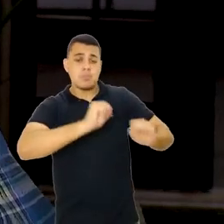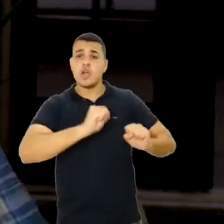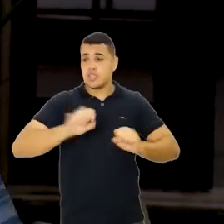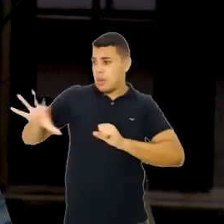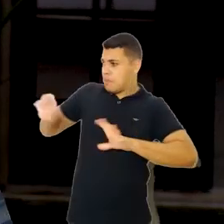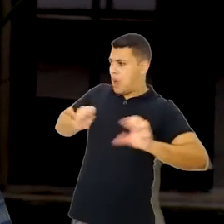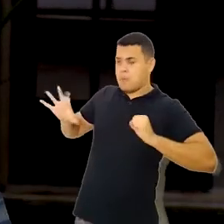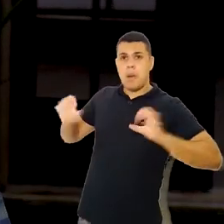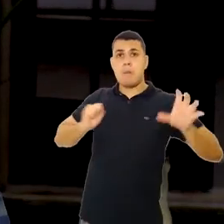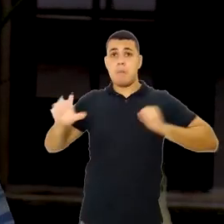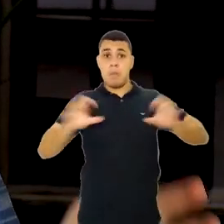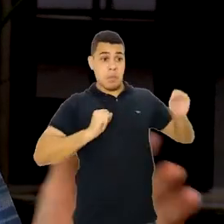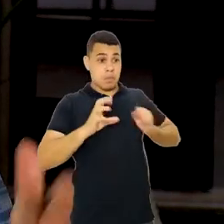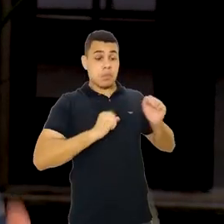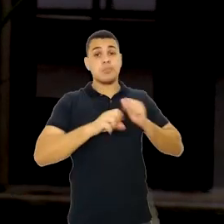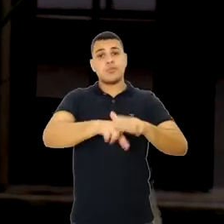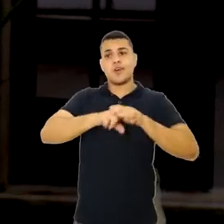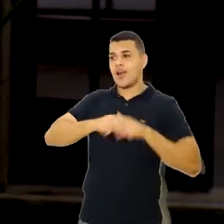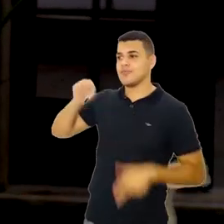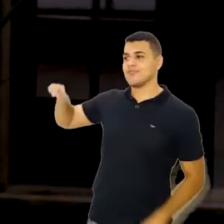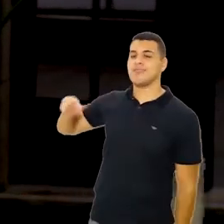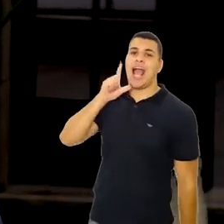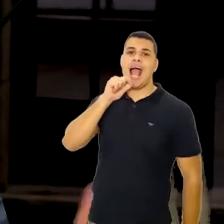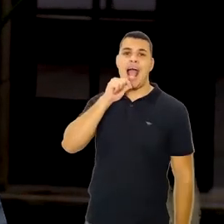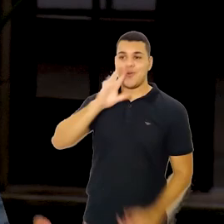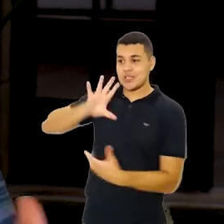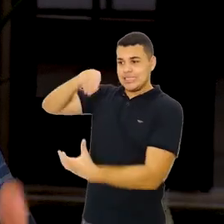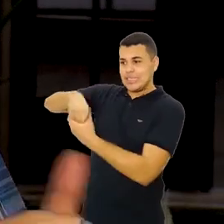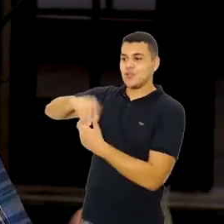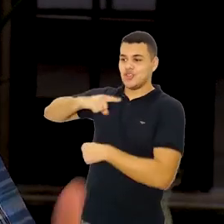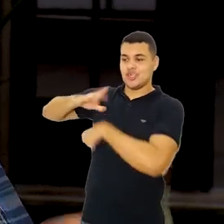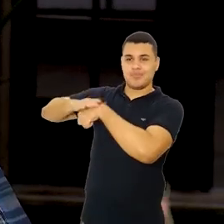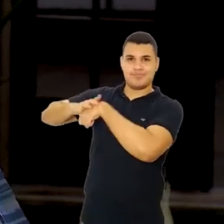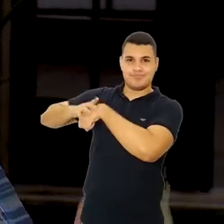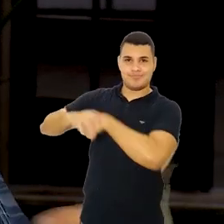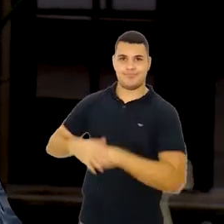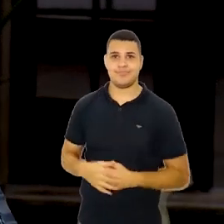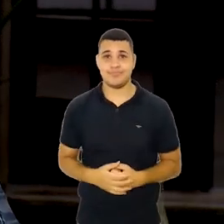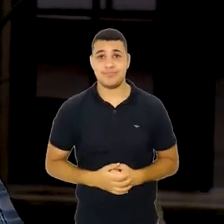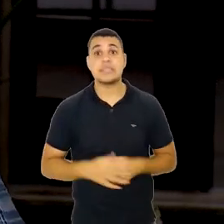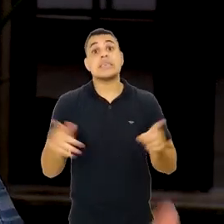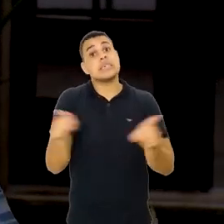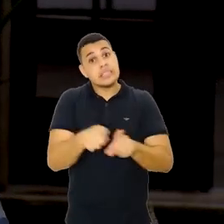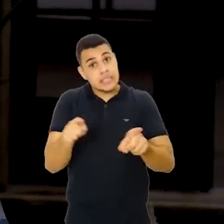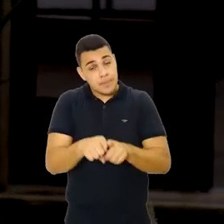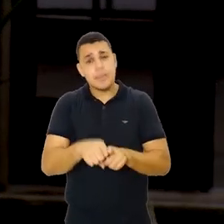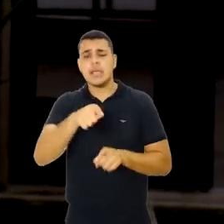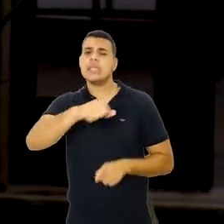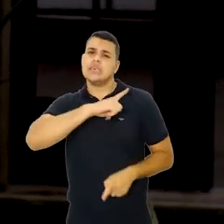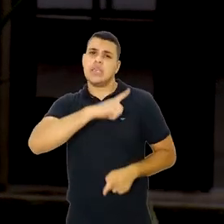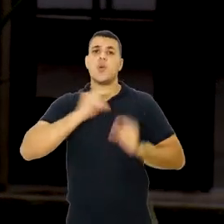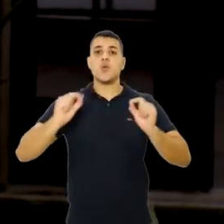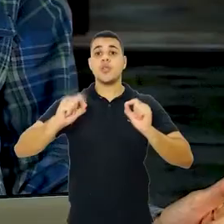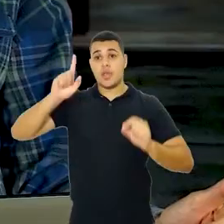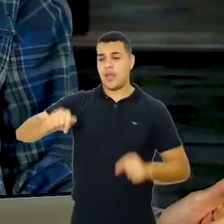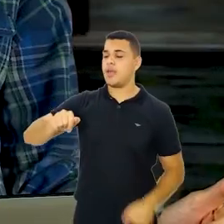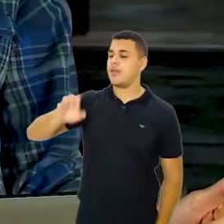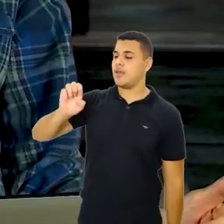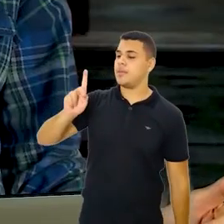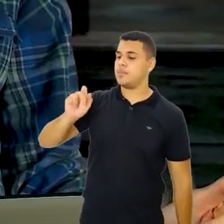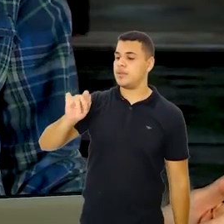uma epidemia exclusiva de salmonelose por conta de todos beberem água de uma fonte contaminada.